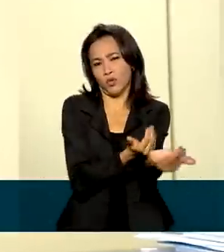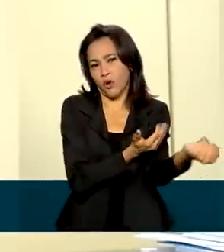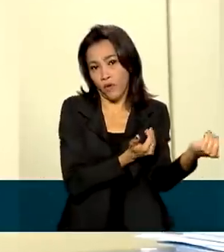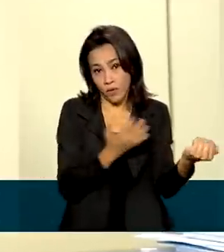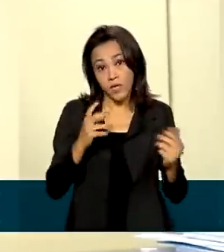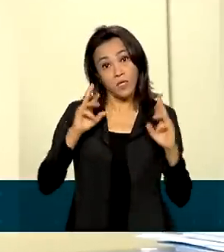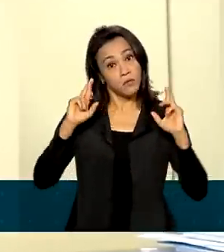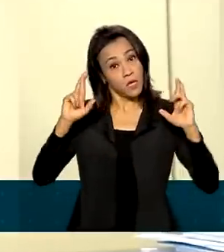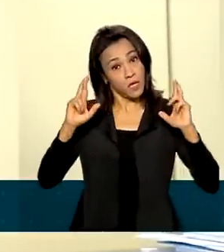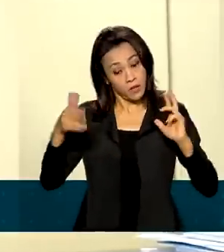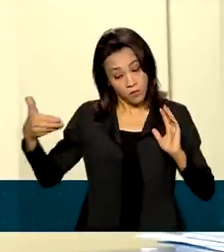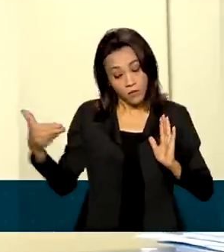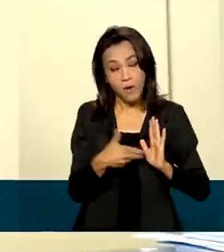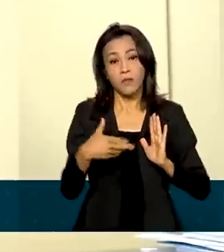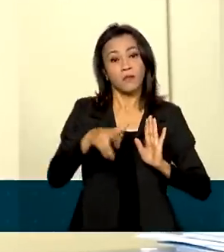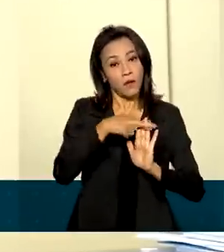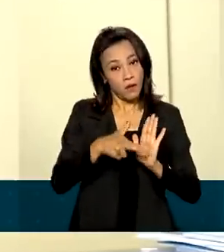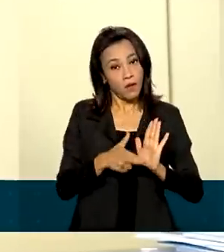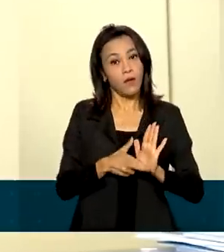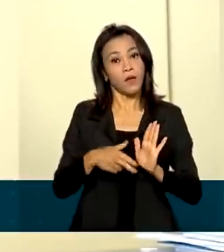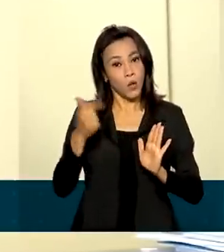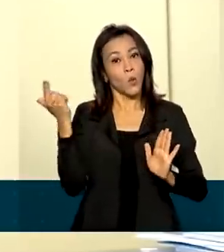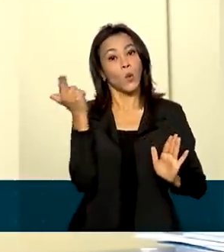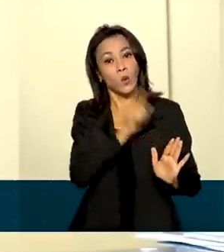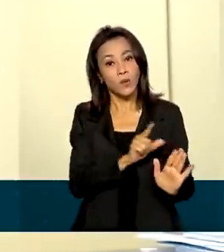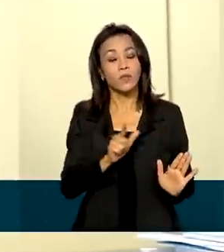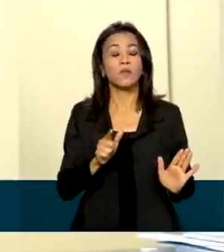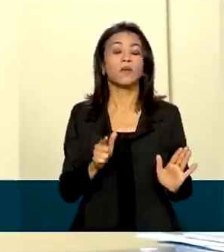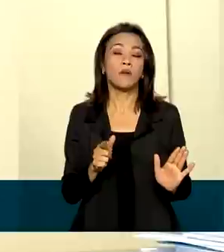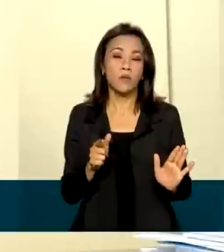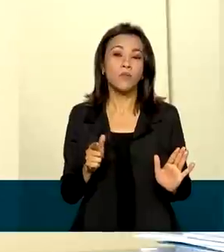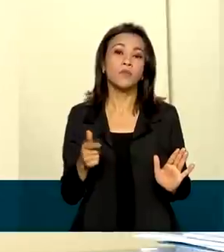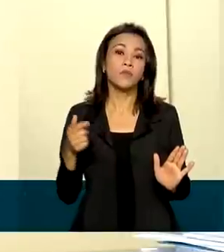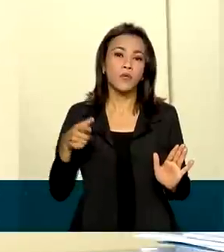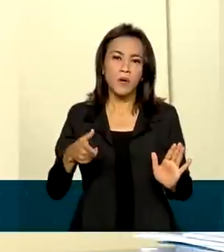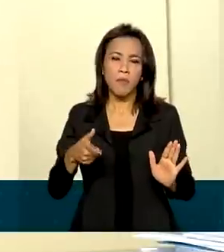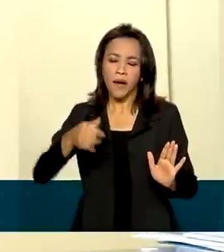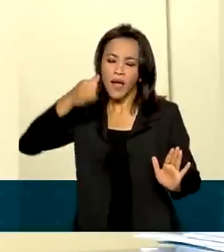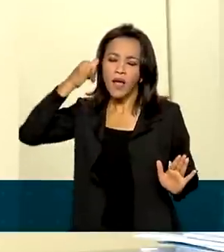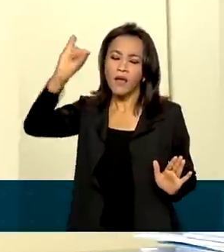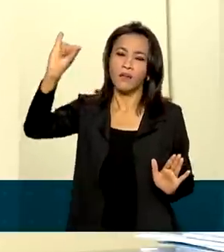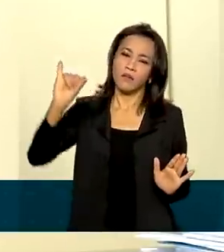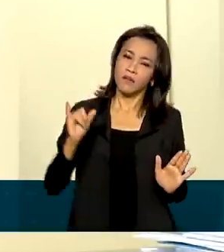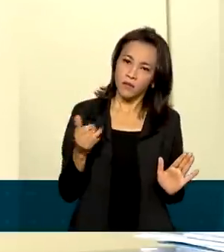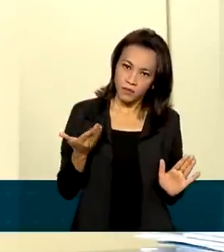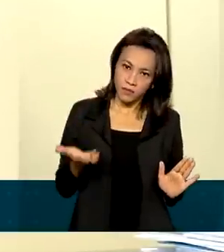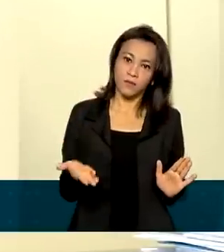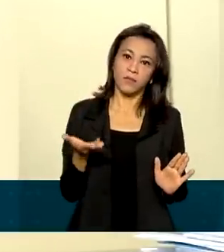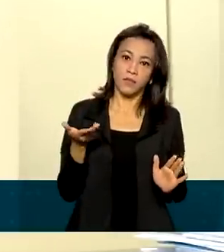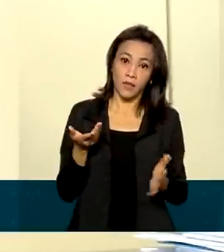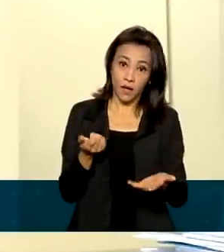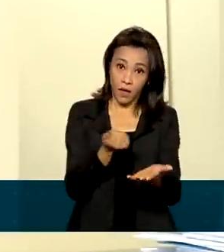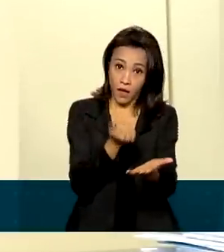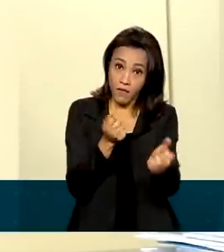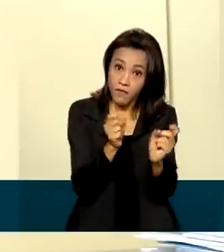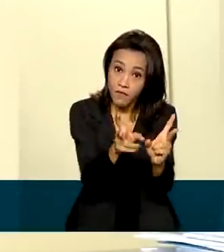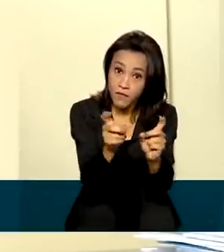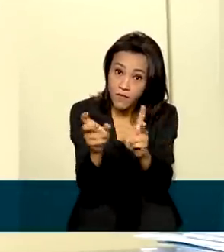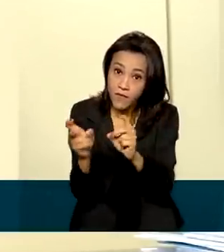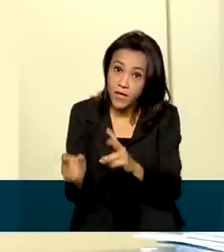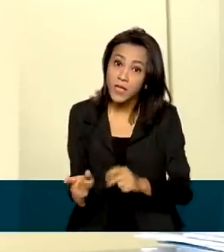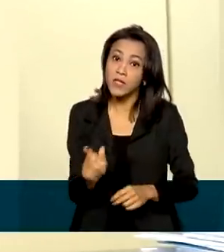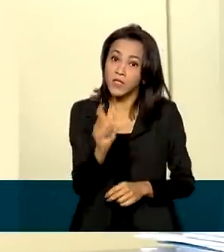medida nós possamos contribuir para a repressão desse comércio clandestino,